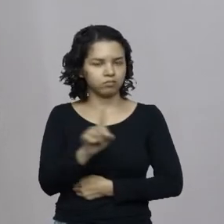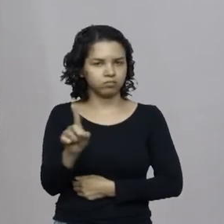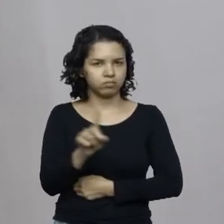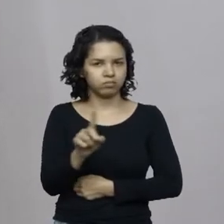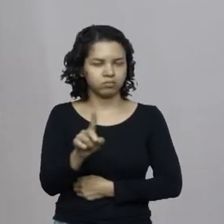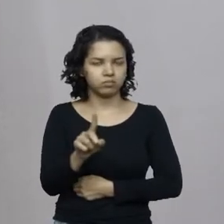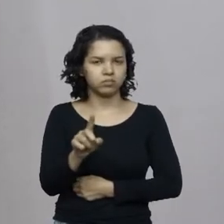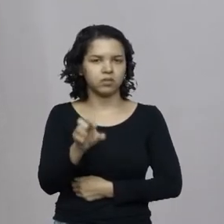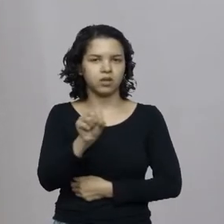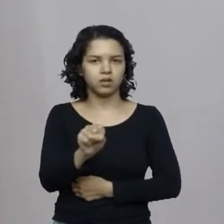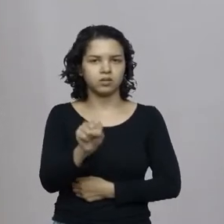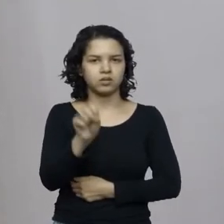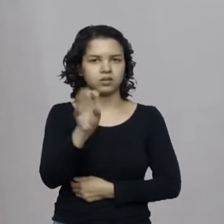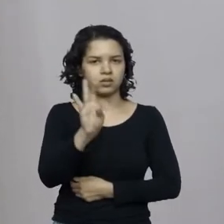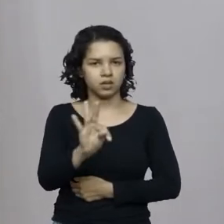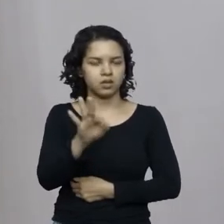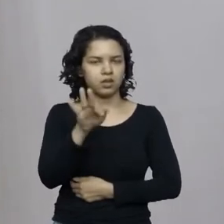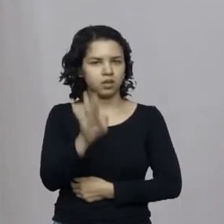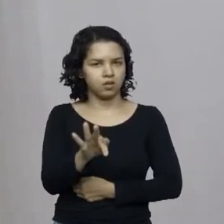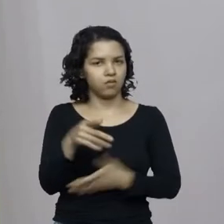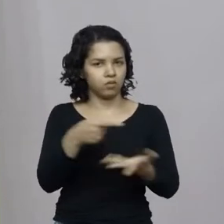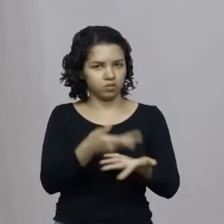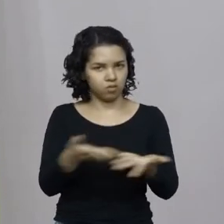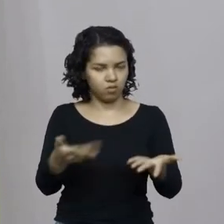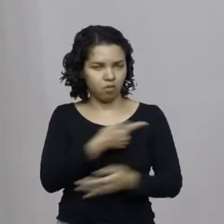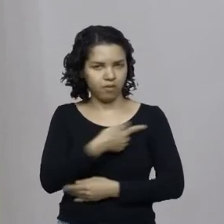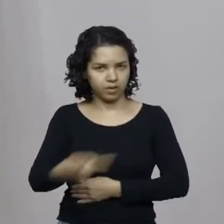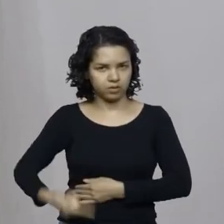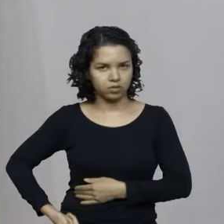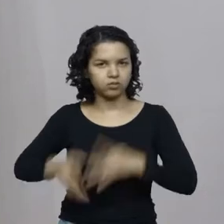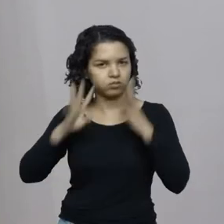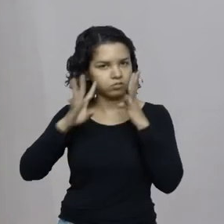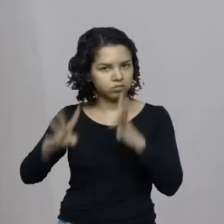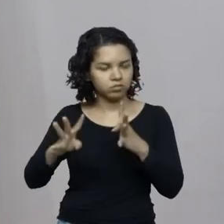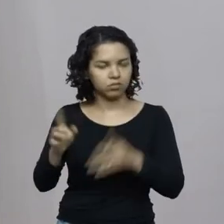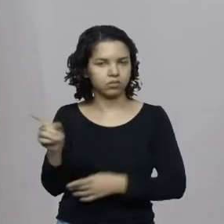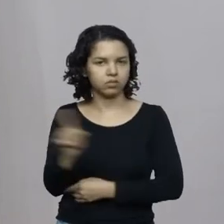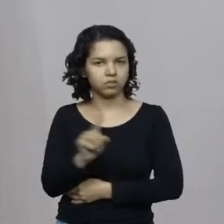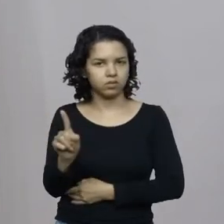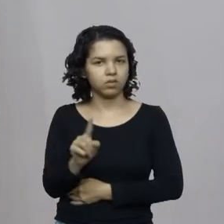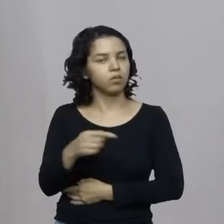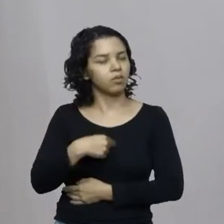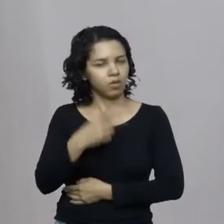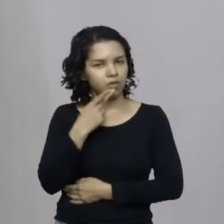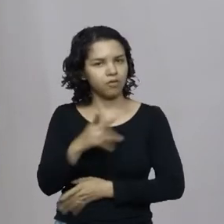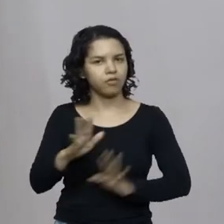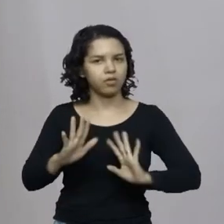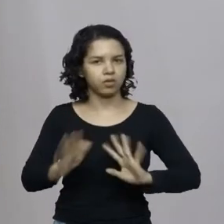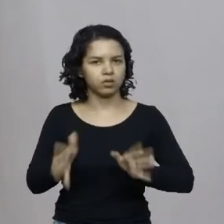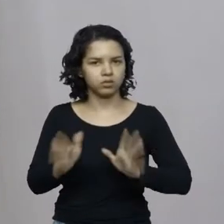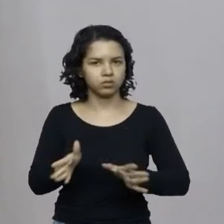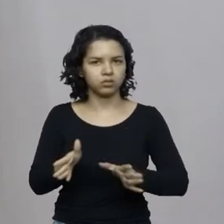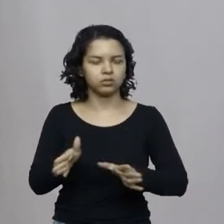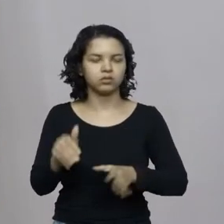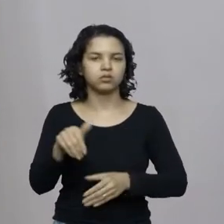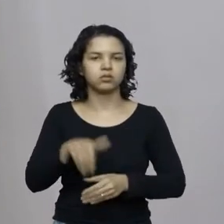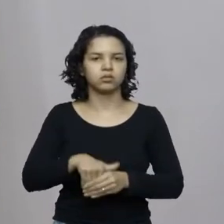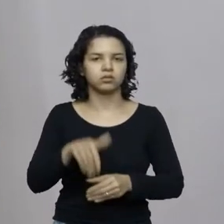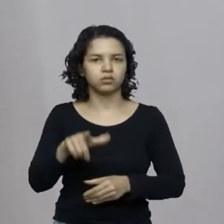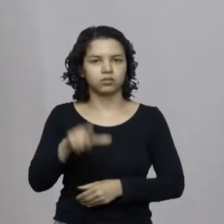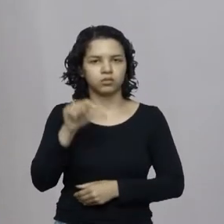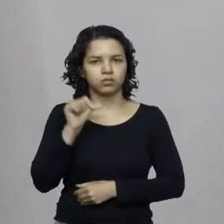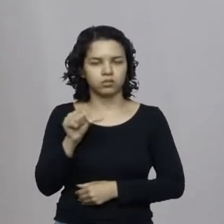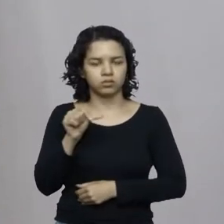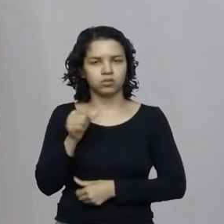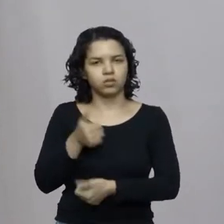STF, não dê ouvidos a esses governadores que, como eu disse, se elegeram à sombra do nome de um homem